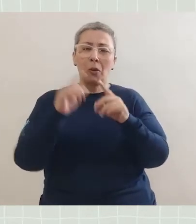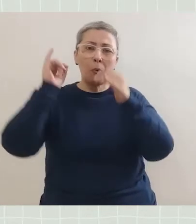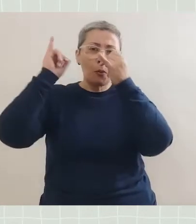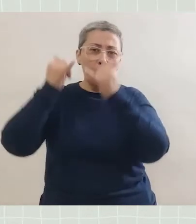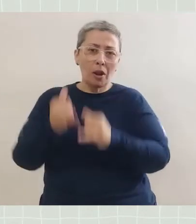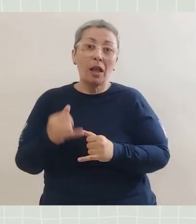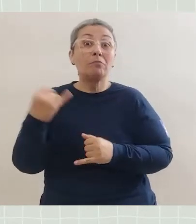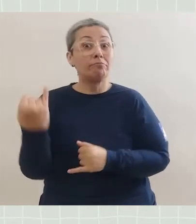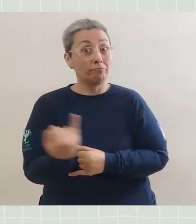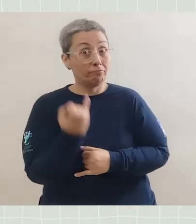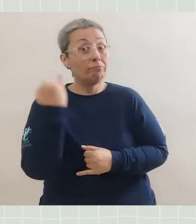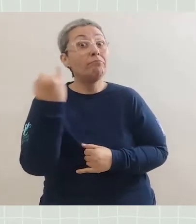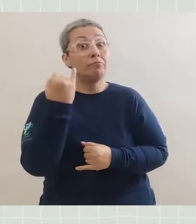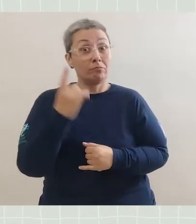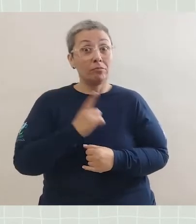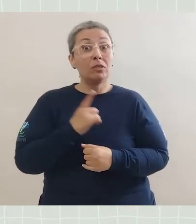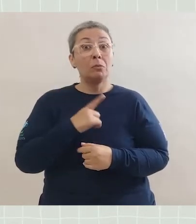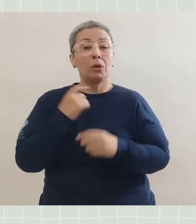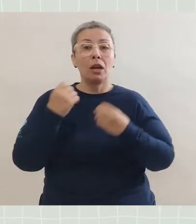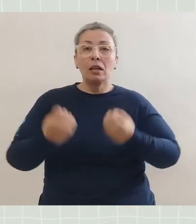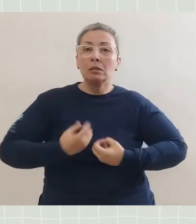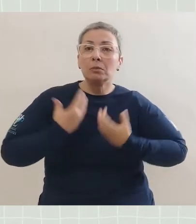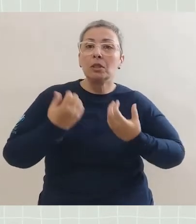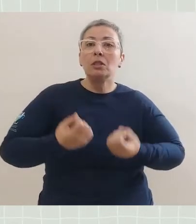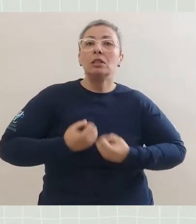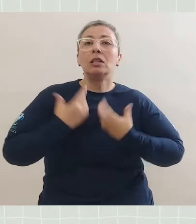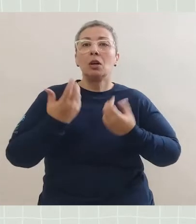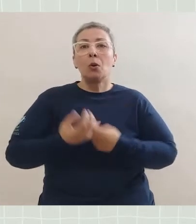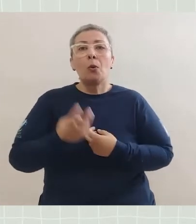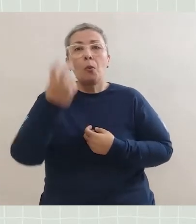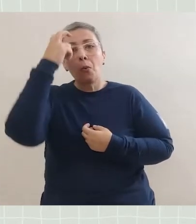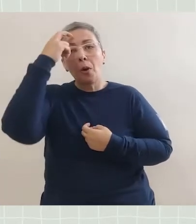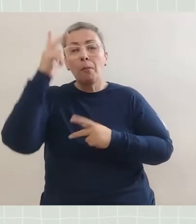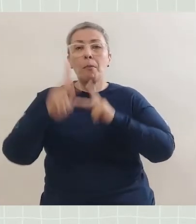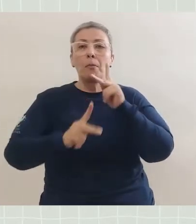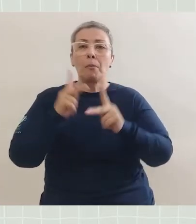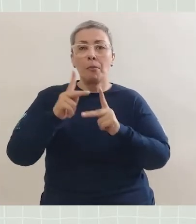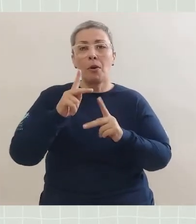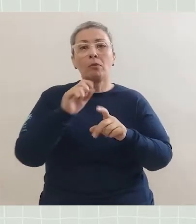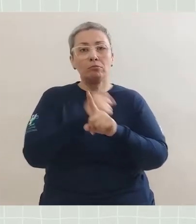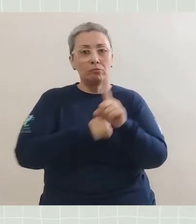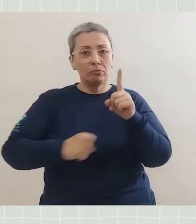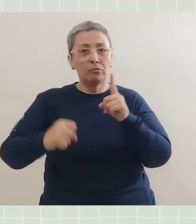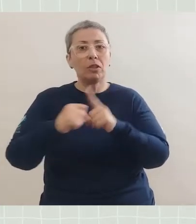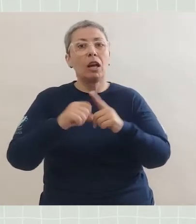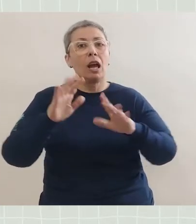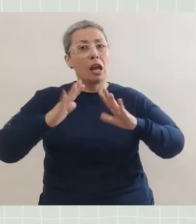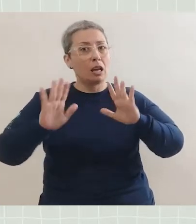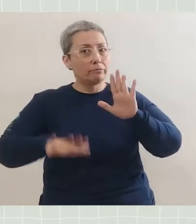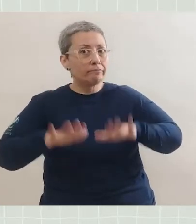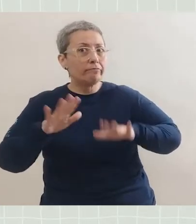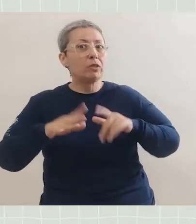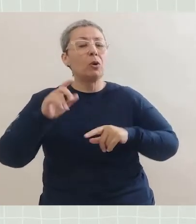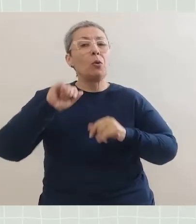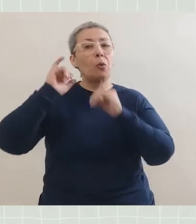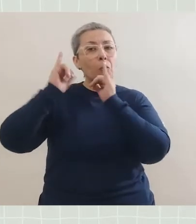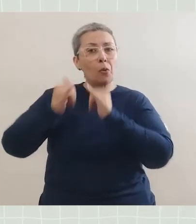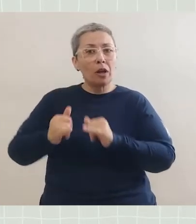maravilhoso. As lendas são importantes, pois expressam a cultura popular de uma sociedade.